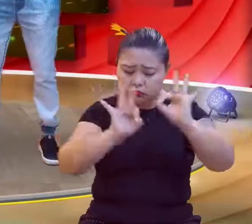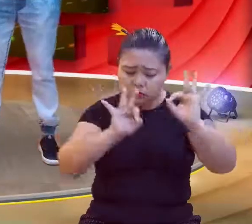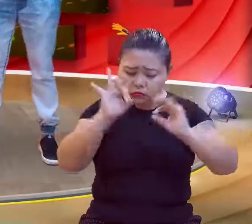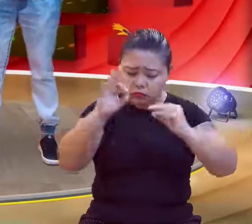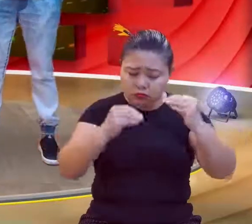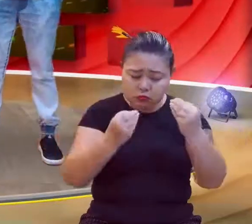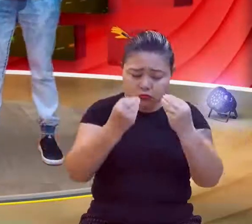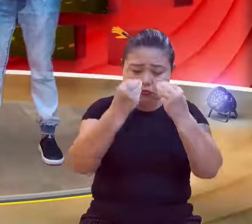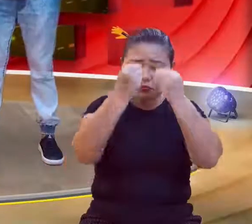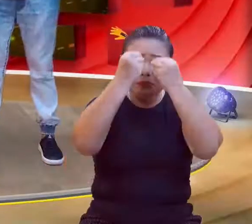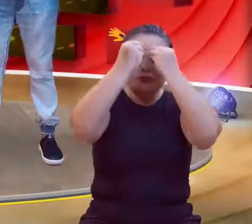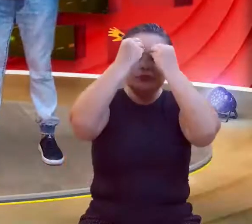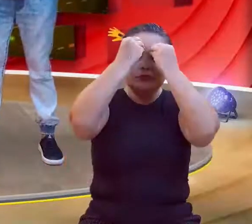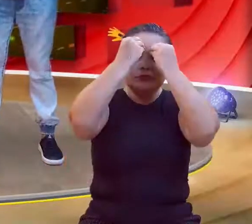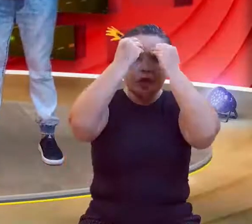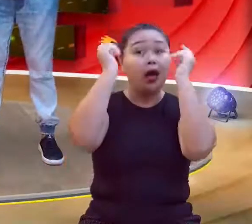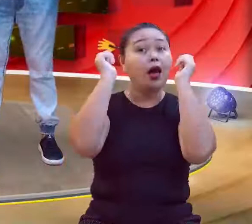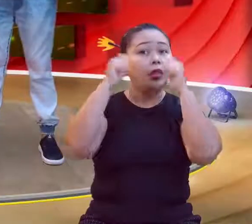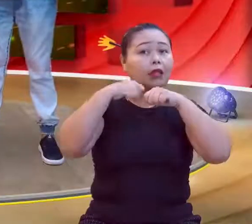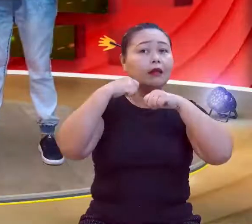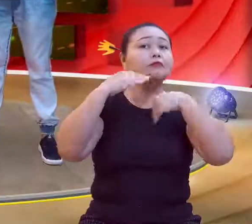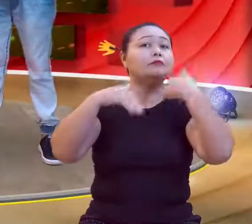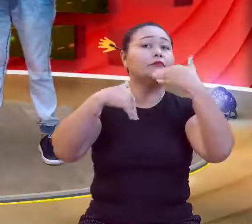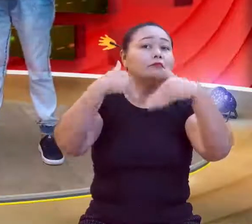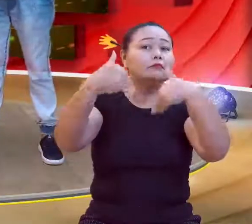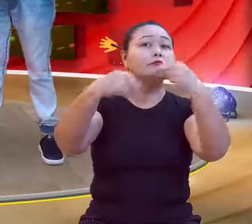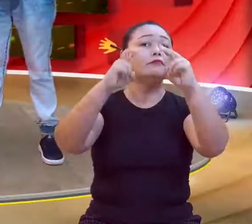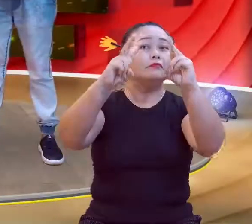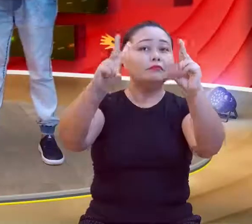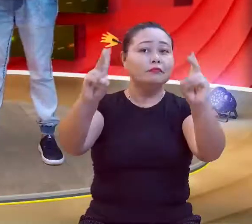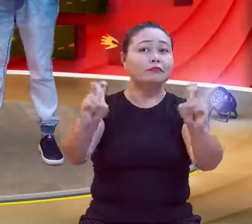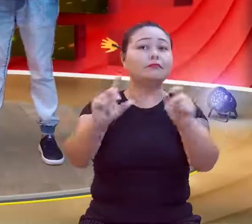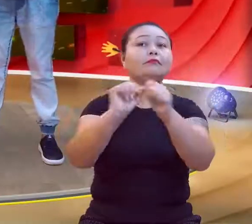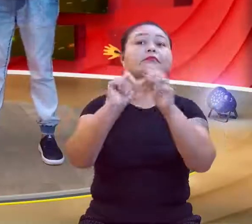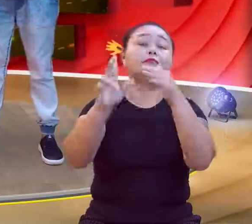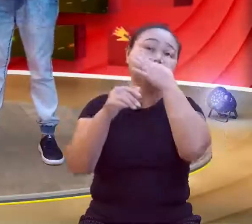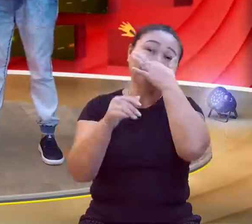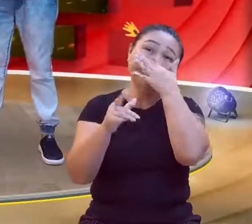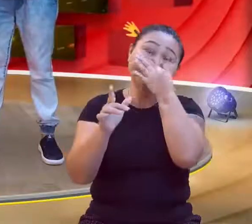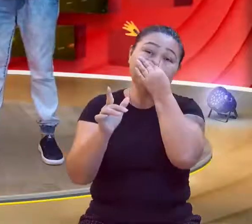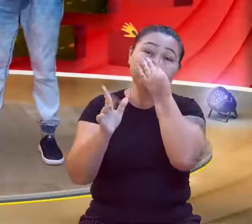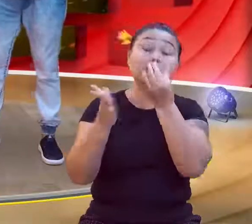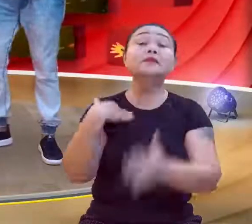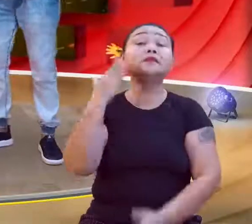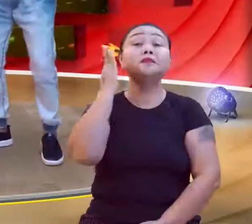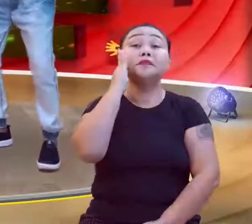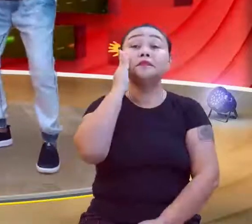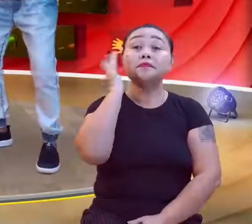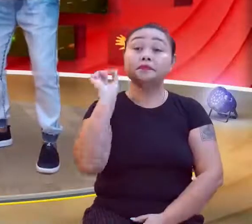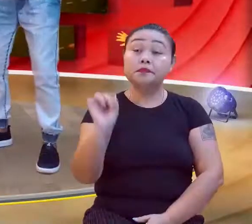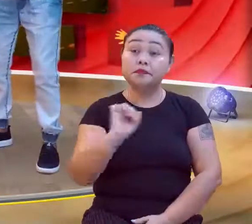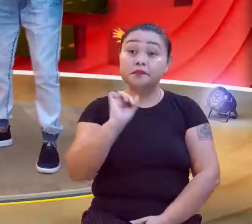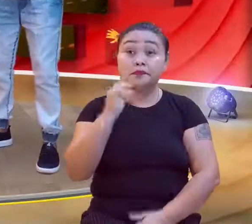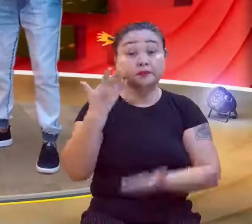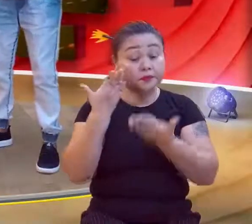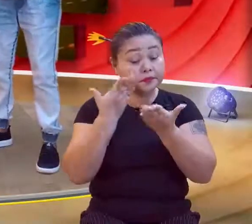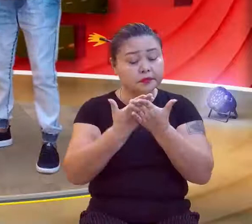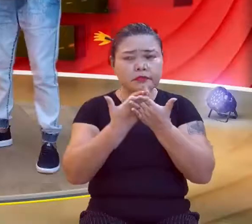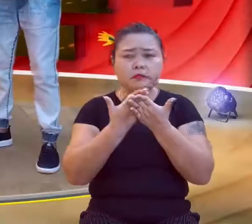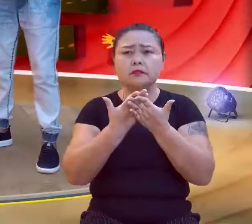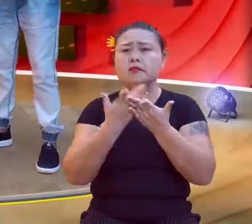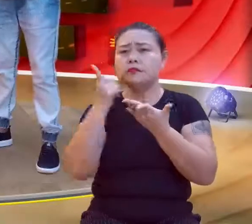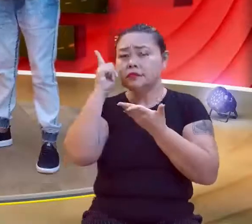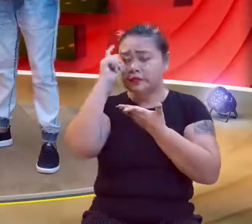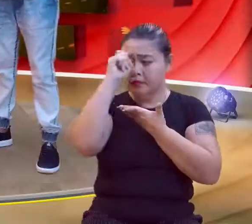para poder a gente avançar o assunto, tá? E aí? Mas, assim, como a gente sabe que em uma aula só é meio difícil de